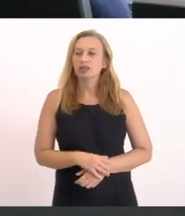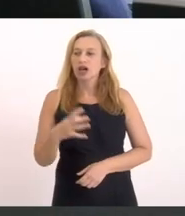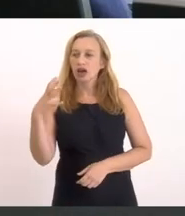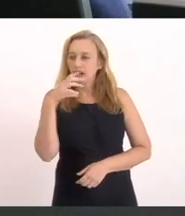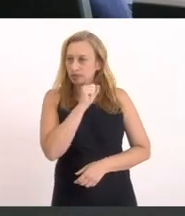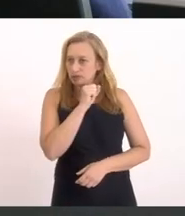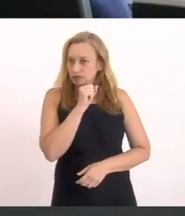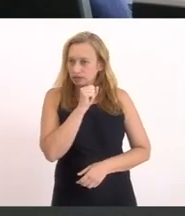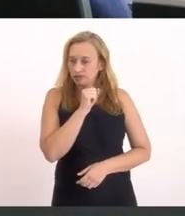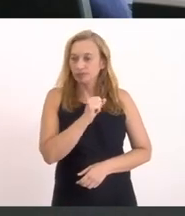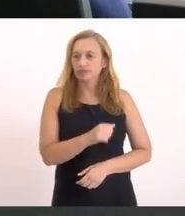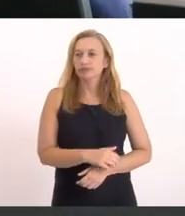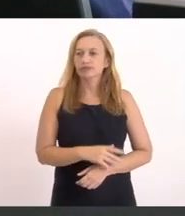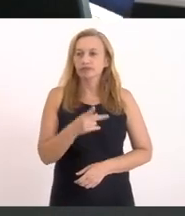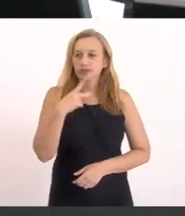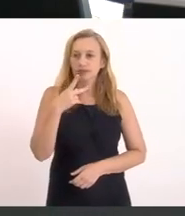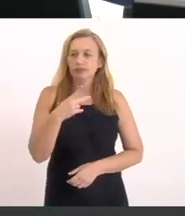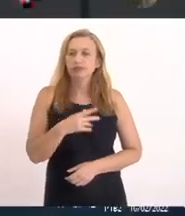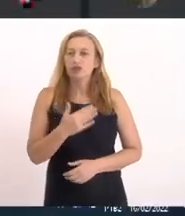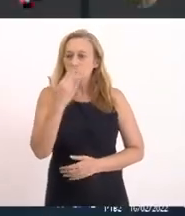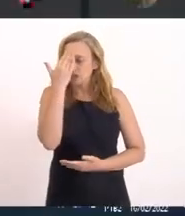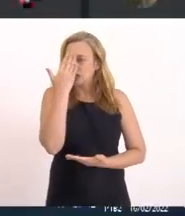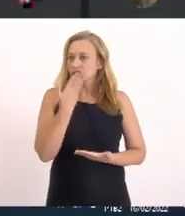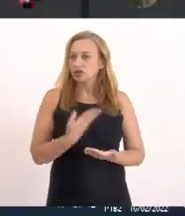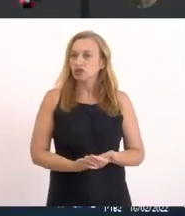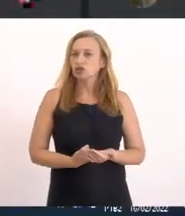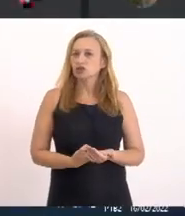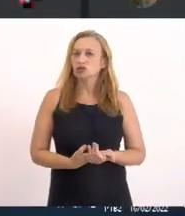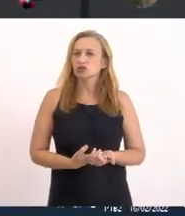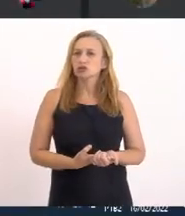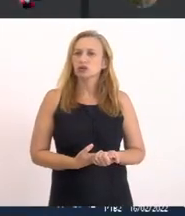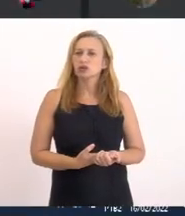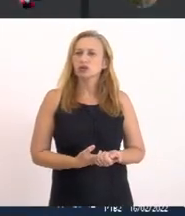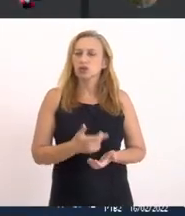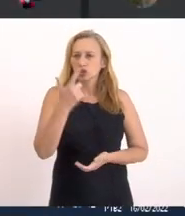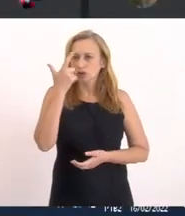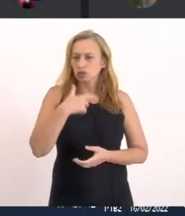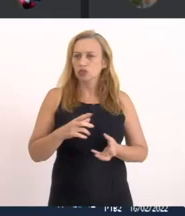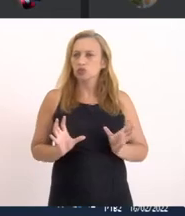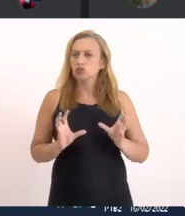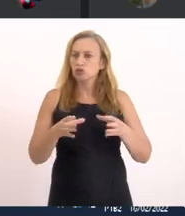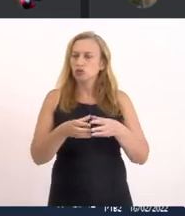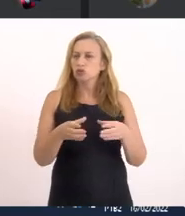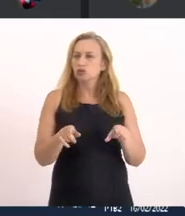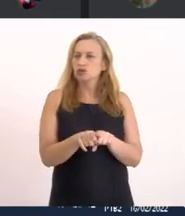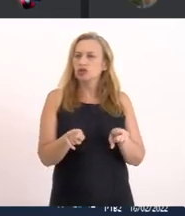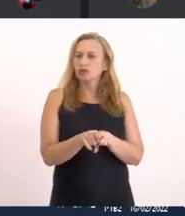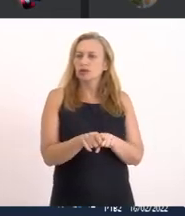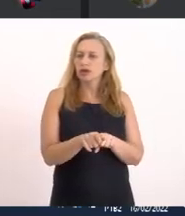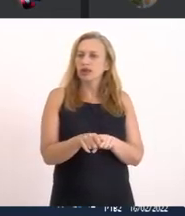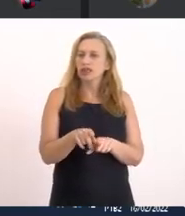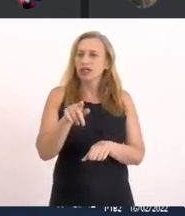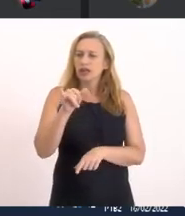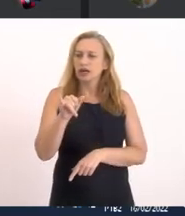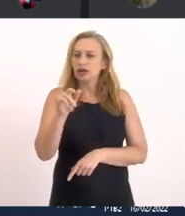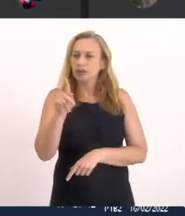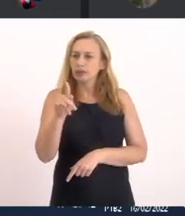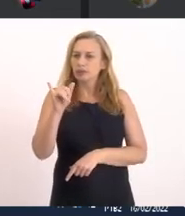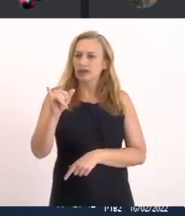Eu creio que Eu sou do comitê Também Lá de Piratini Que está em pouco